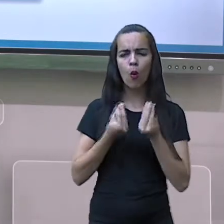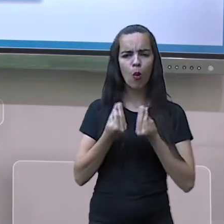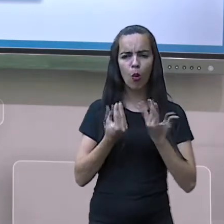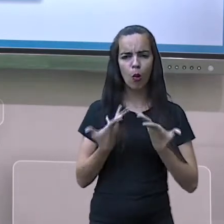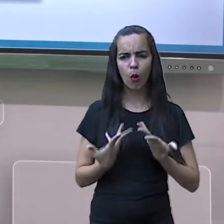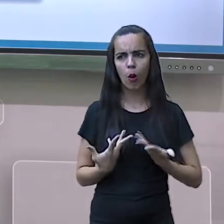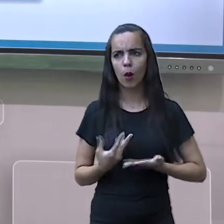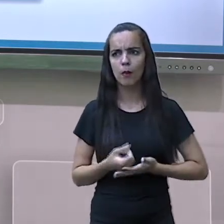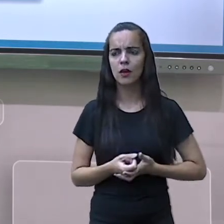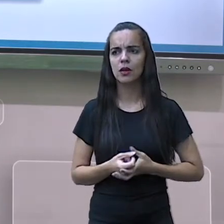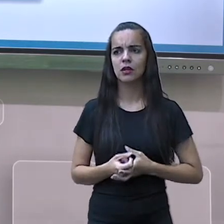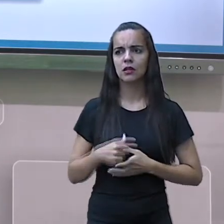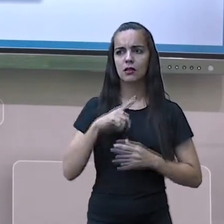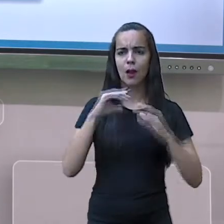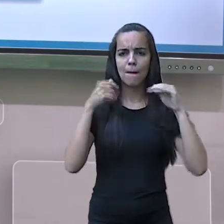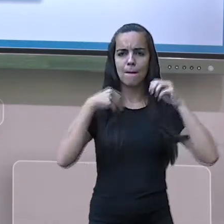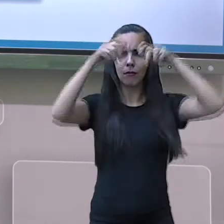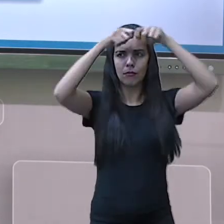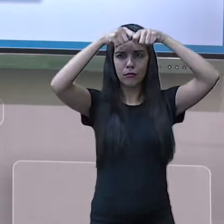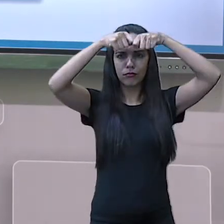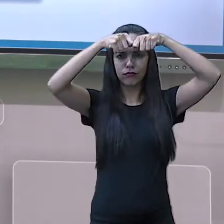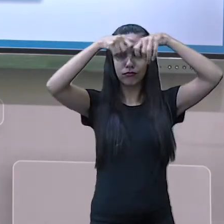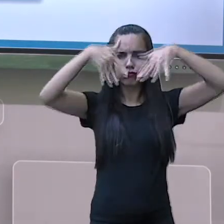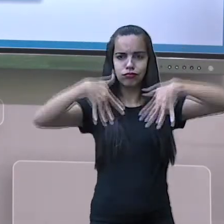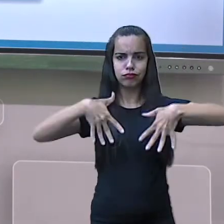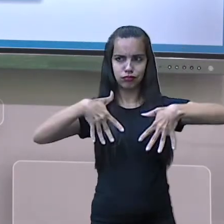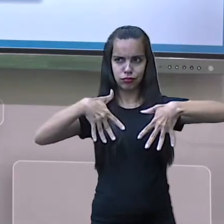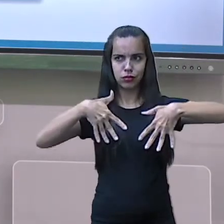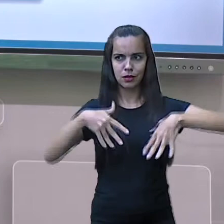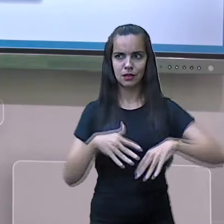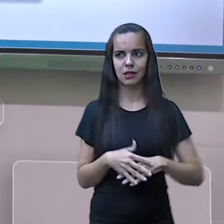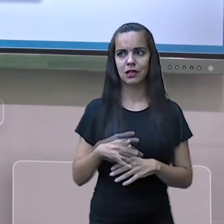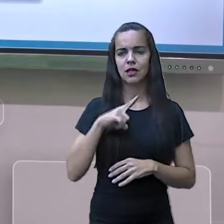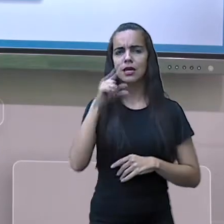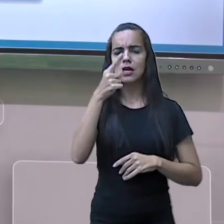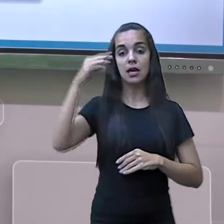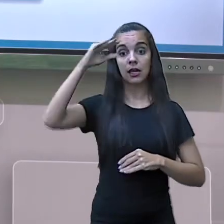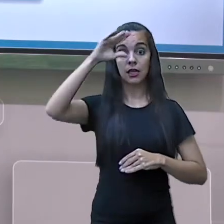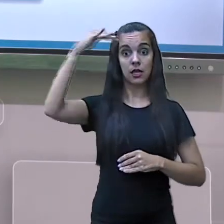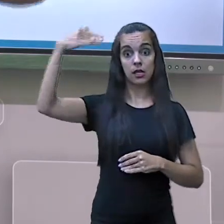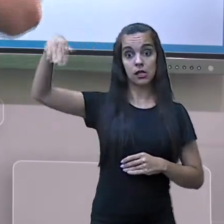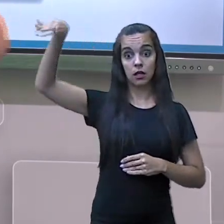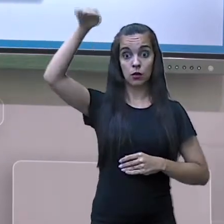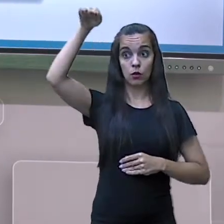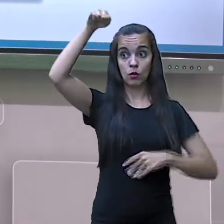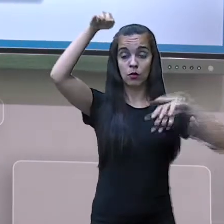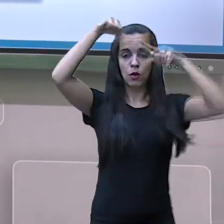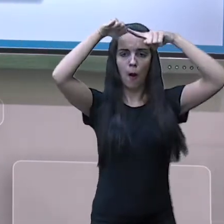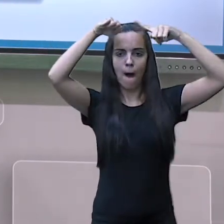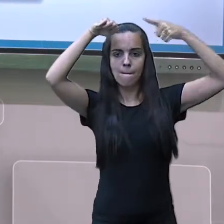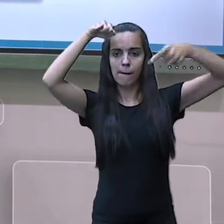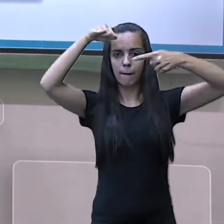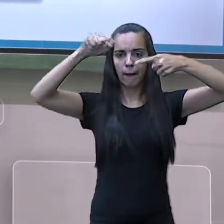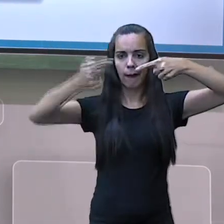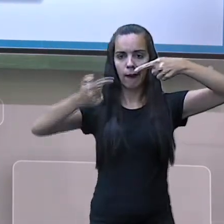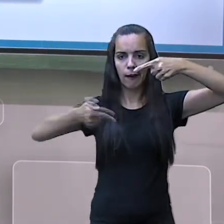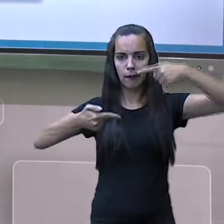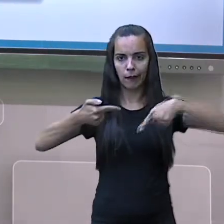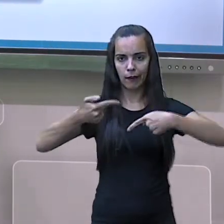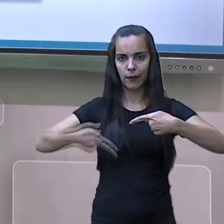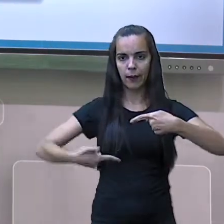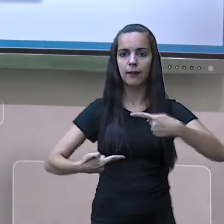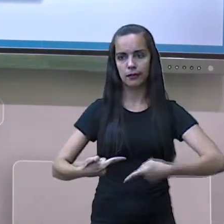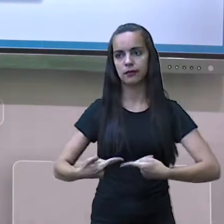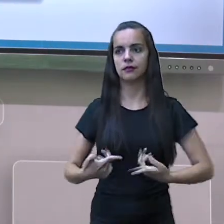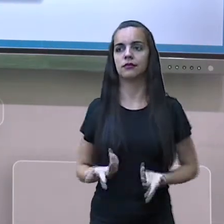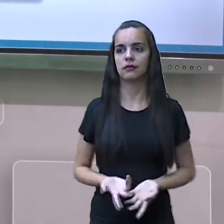comandos, tem aquela que está influenciando as demais. Não falar